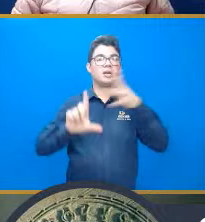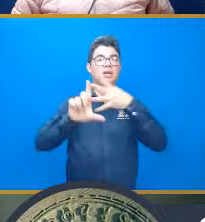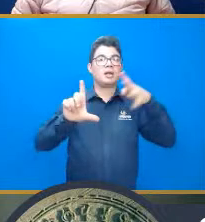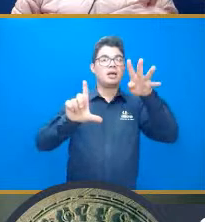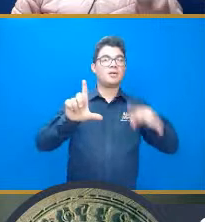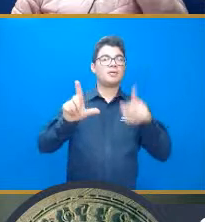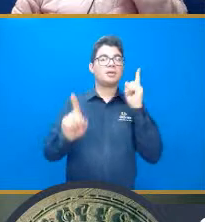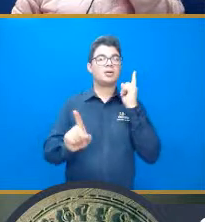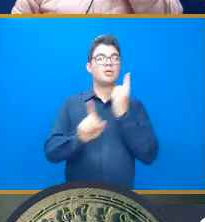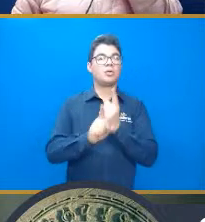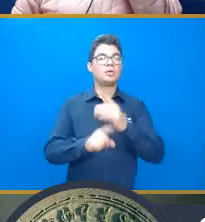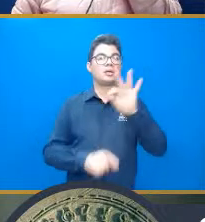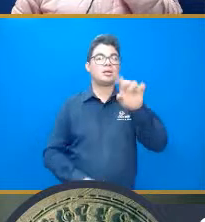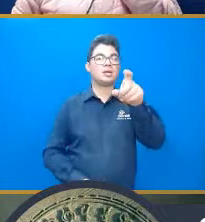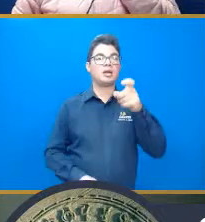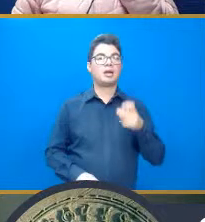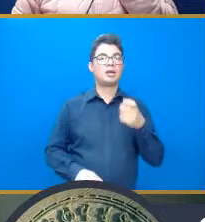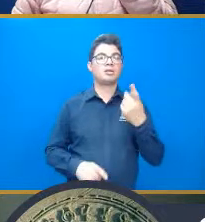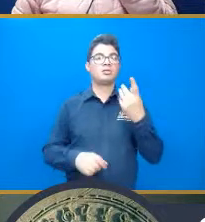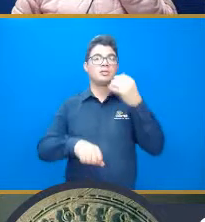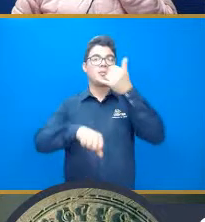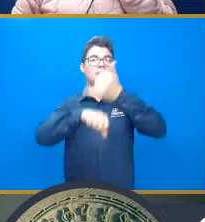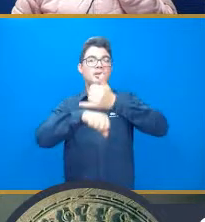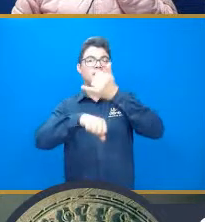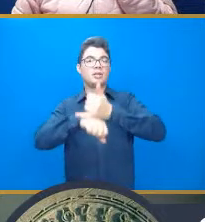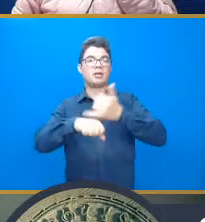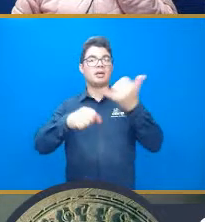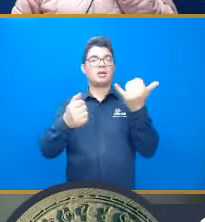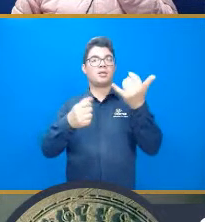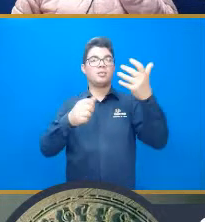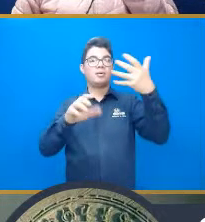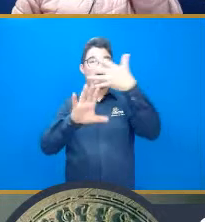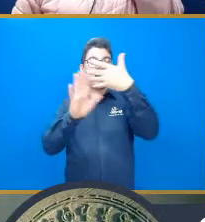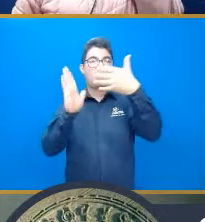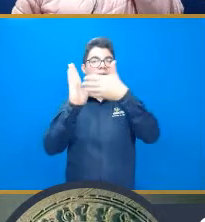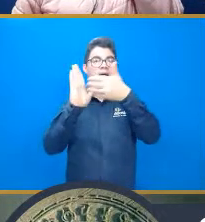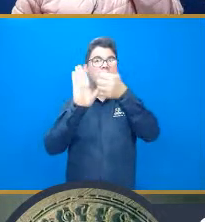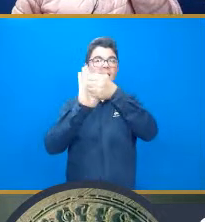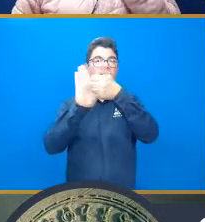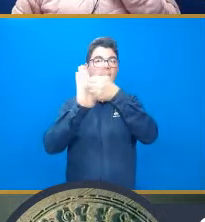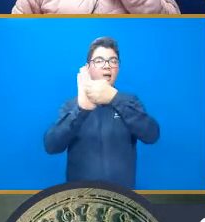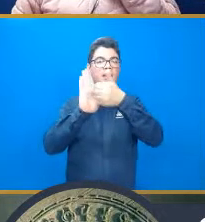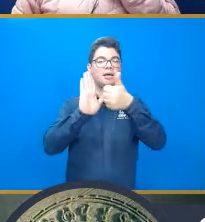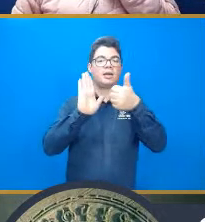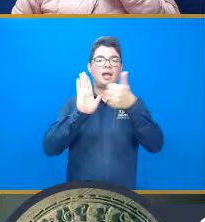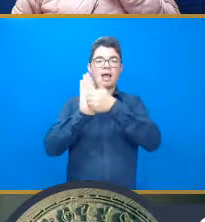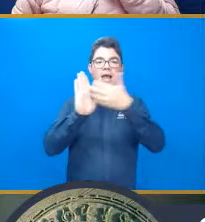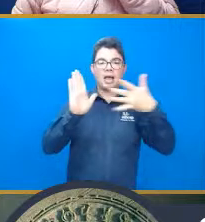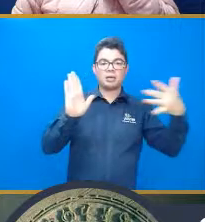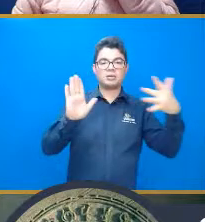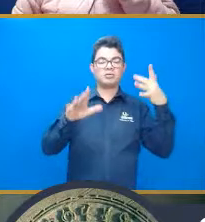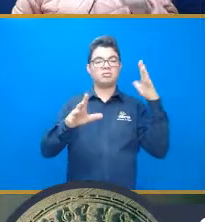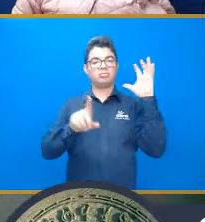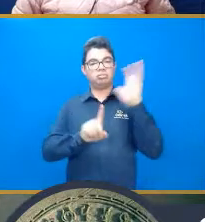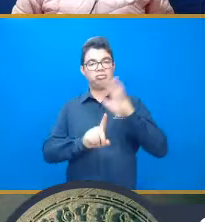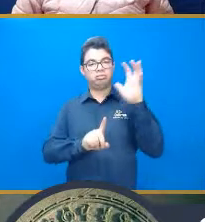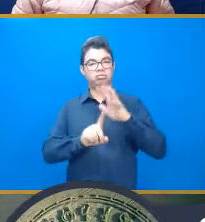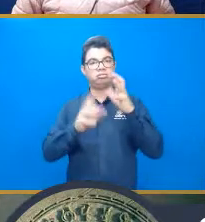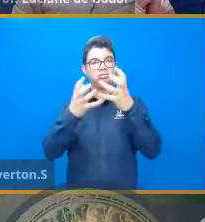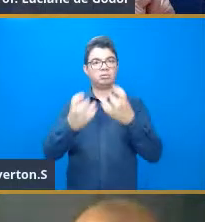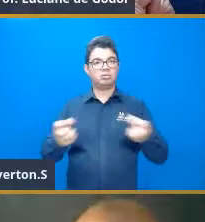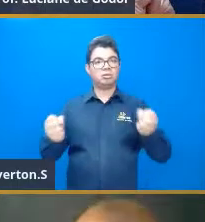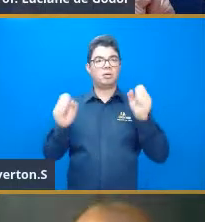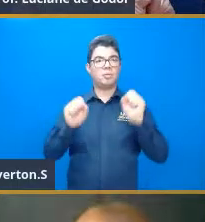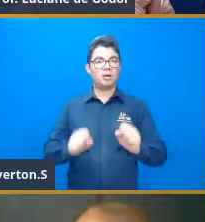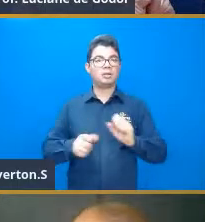descobrir a taxa de redução de metal exposto a um ácido? Sim, com certeza. Então, a pergunta